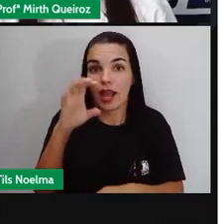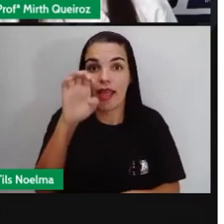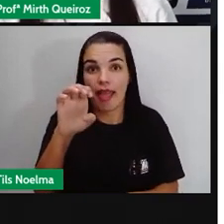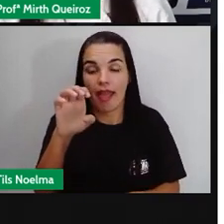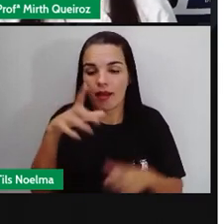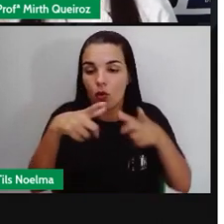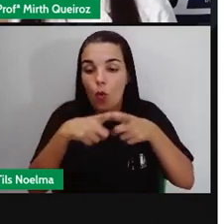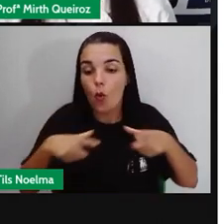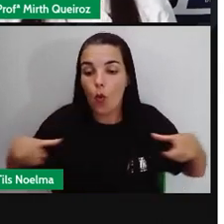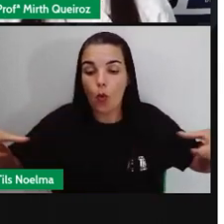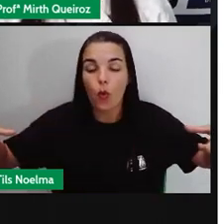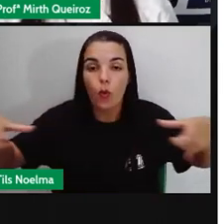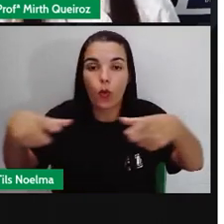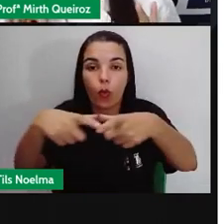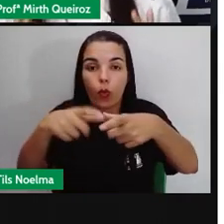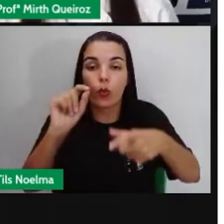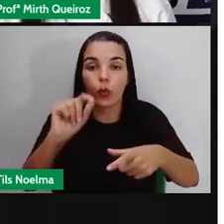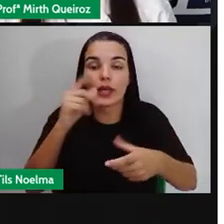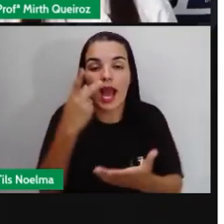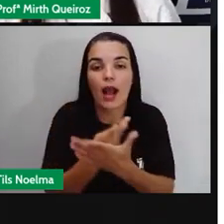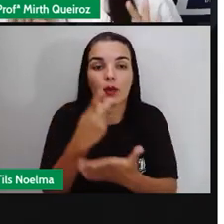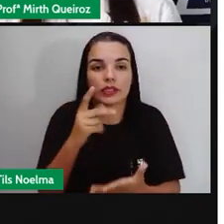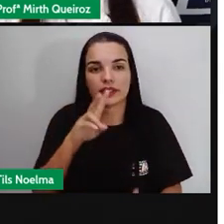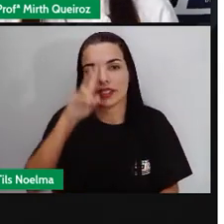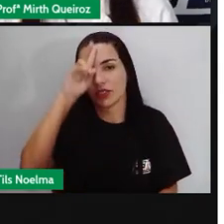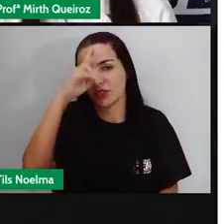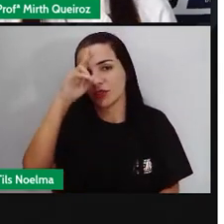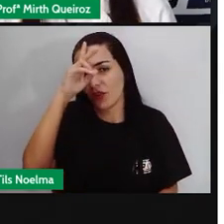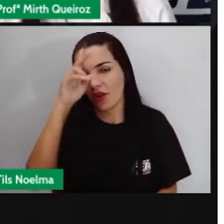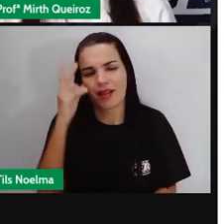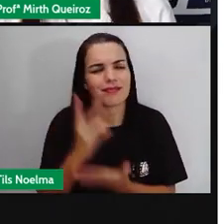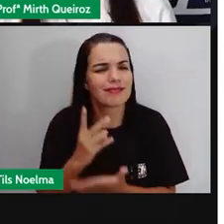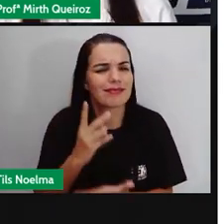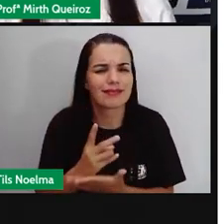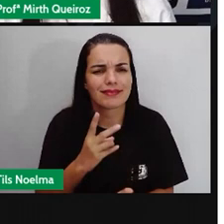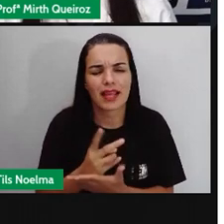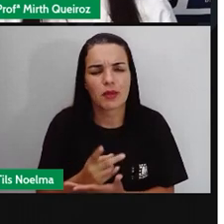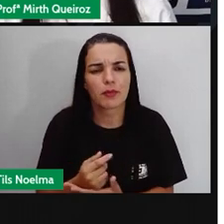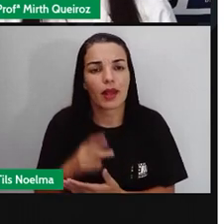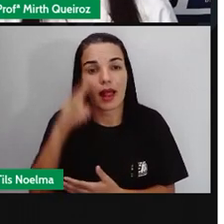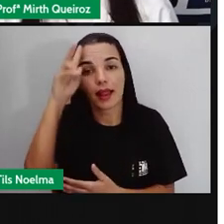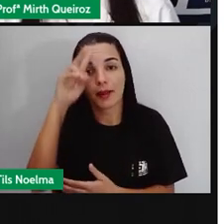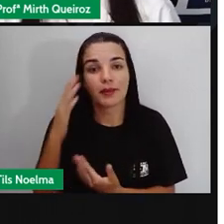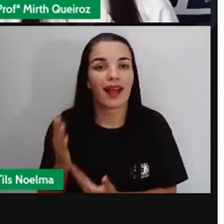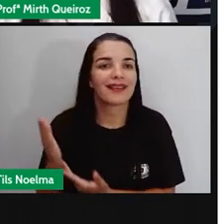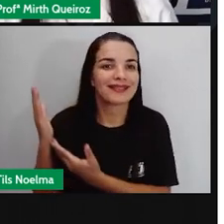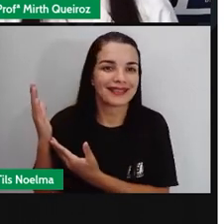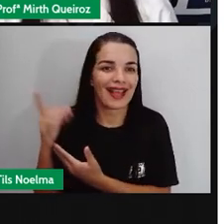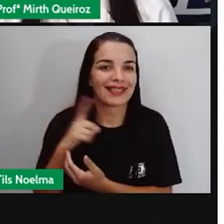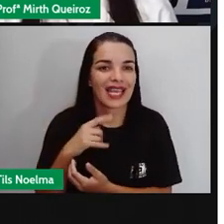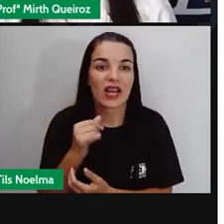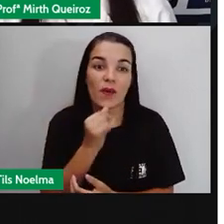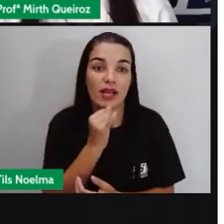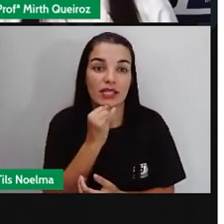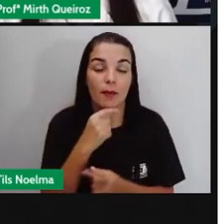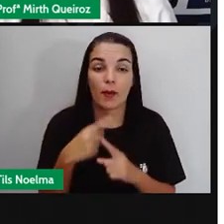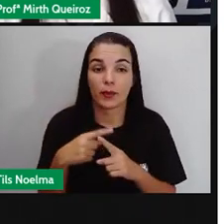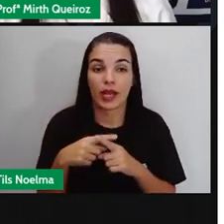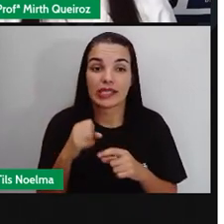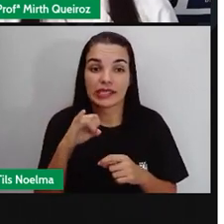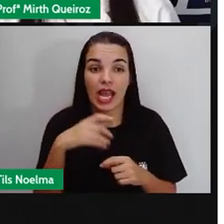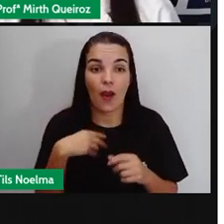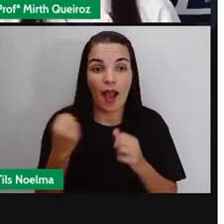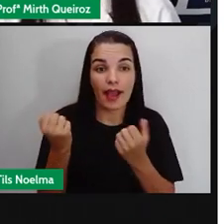enredo. Então, sempre lembrem, sempre lembrem disso, certo? Para eu construir um